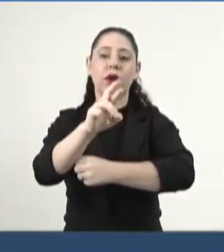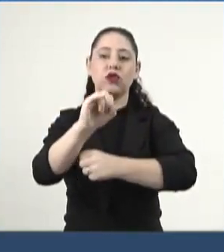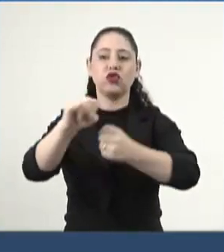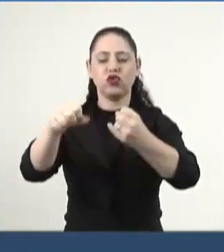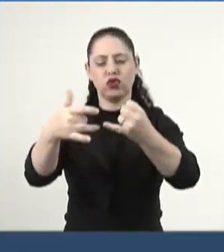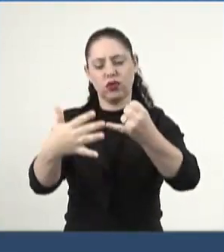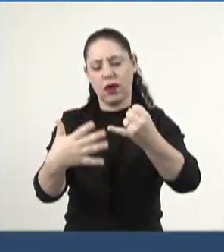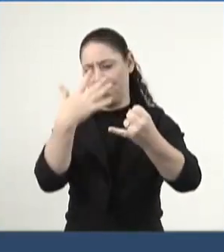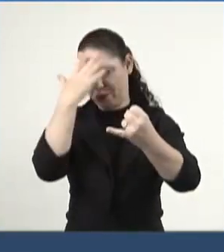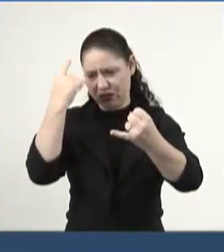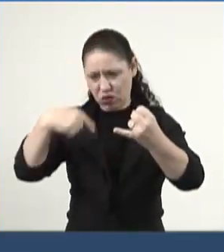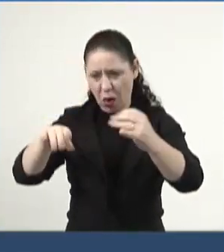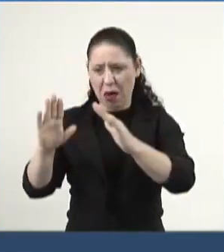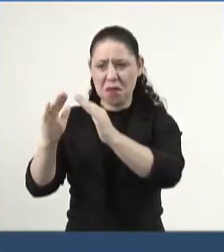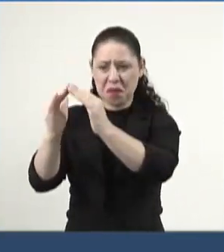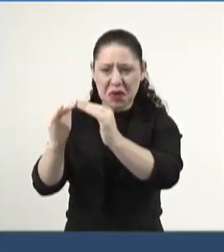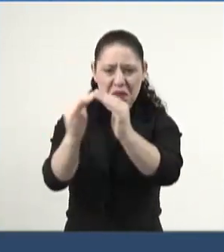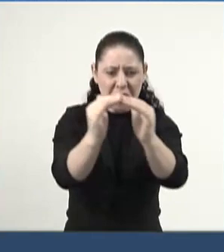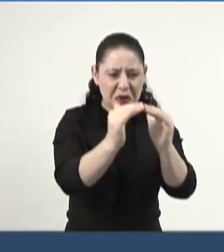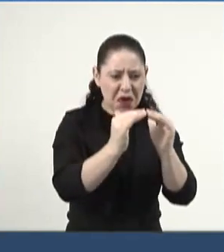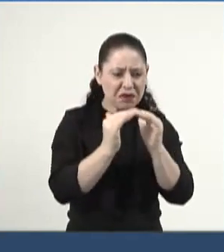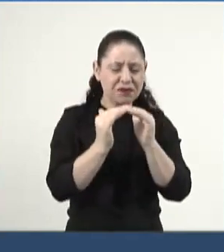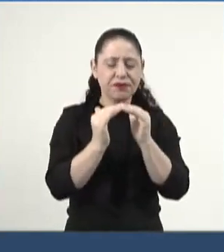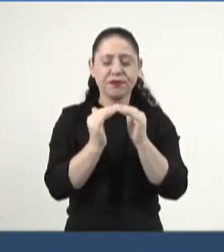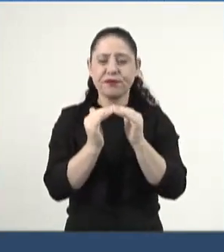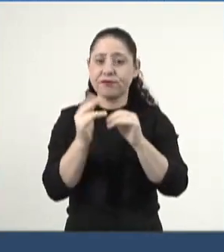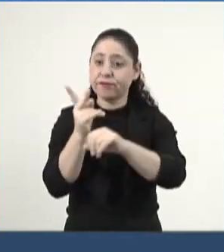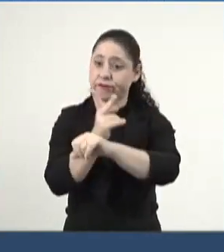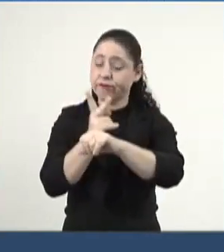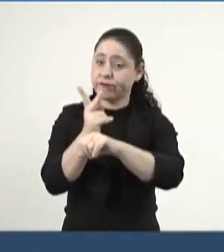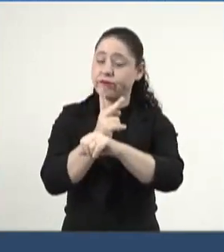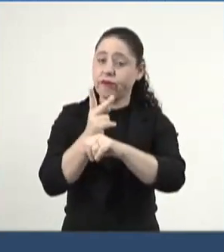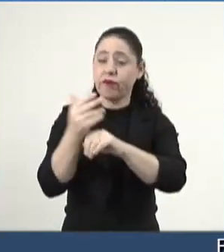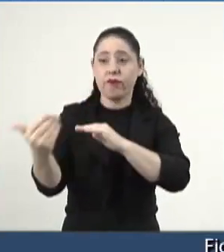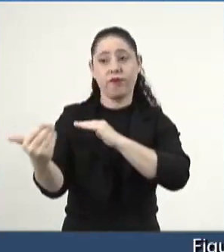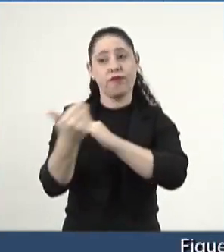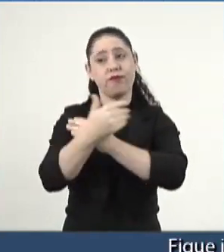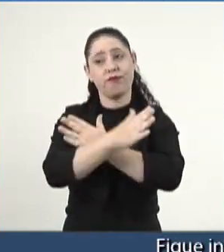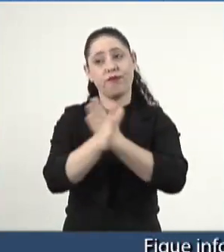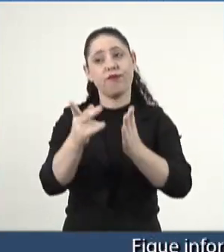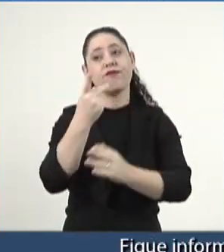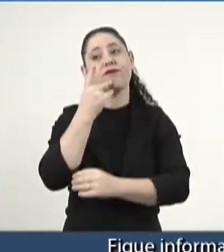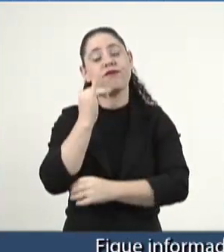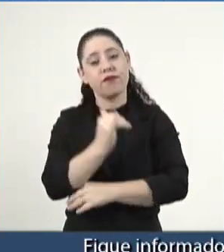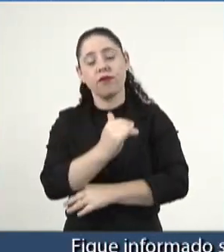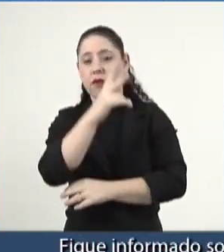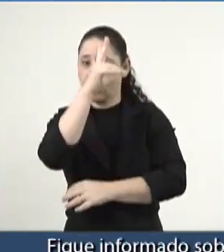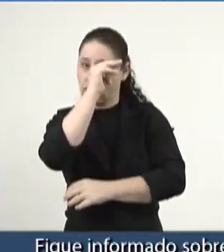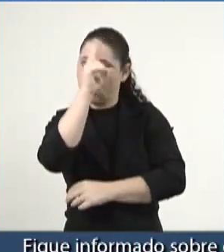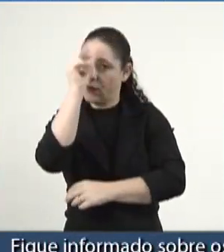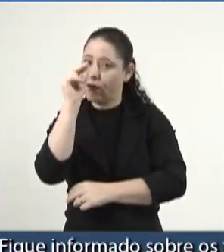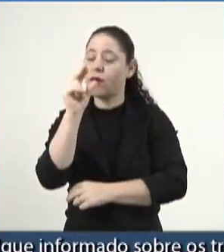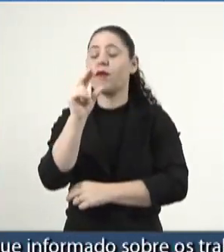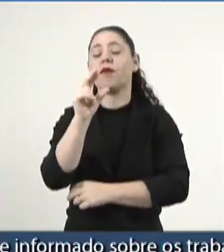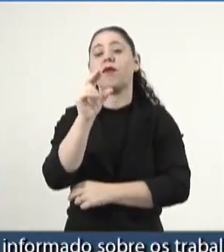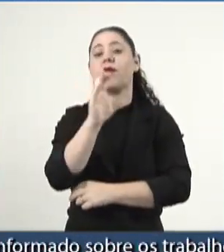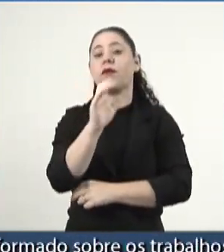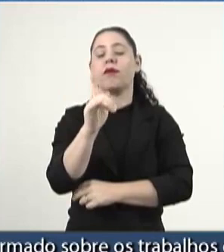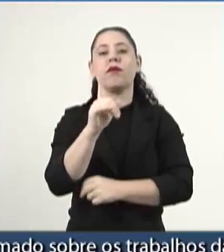Justificativa, moradores do bairro Jardim Campo Nobre buscaram nosso gabinete relatando que a Prefeitura Municipal de Campo Grande